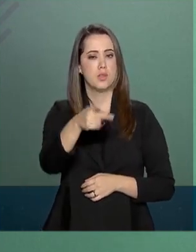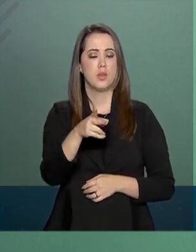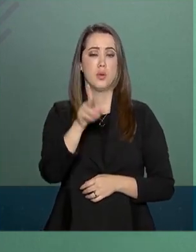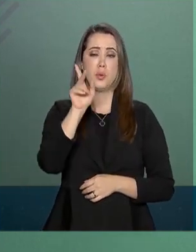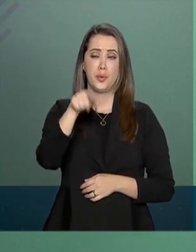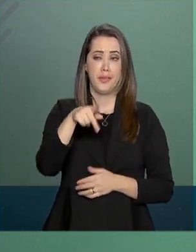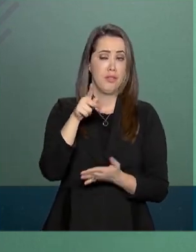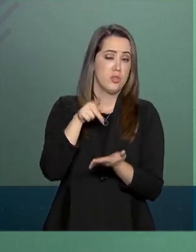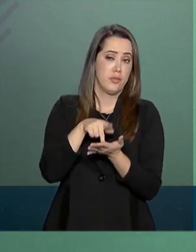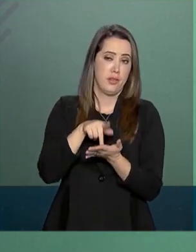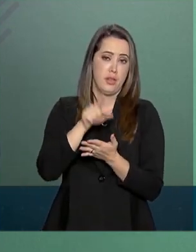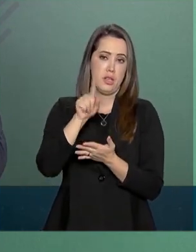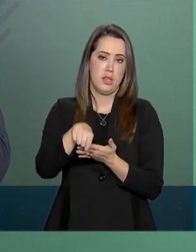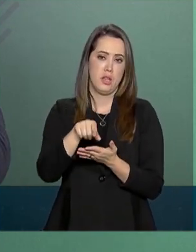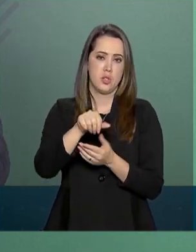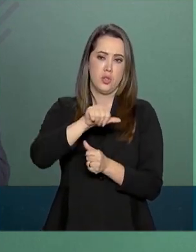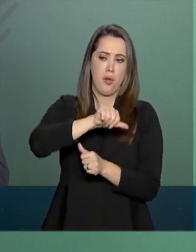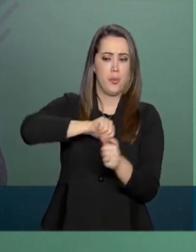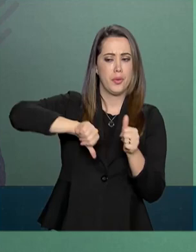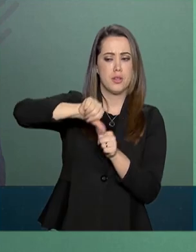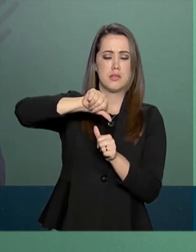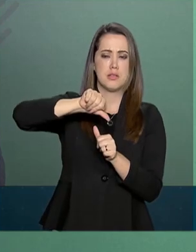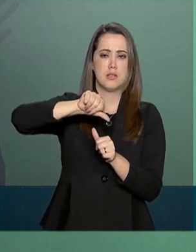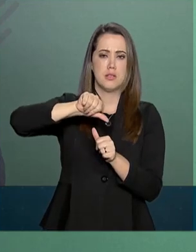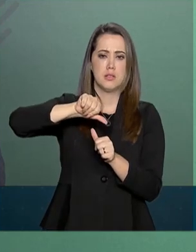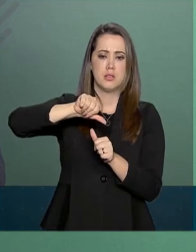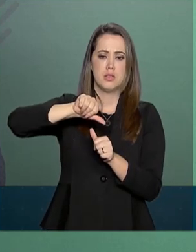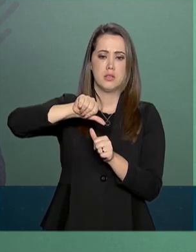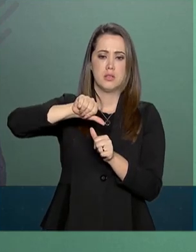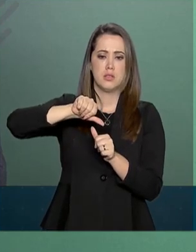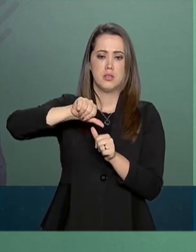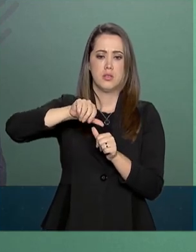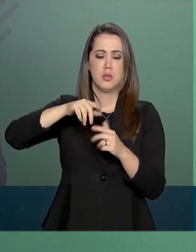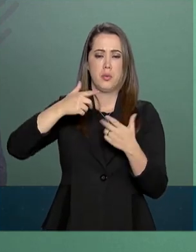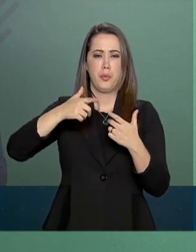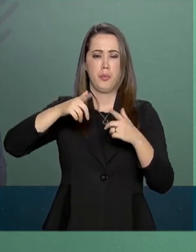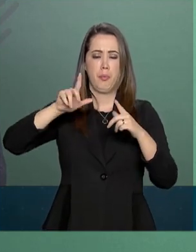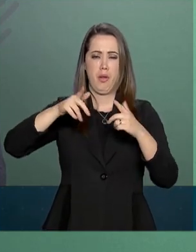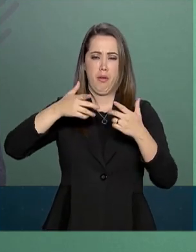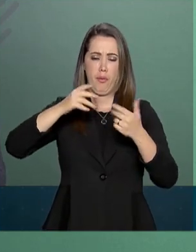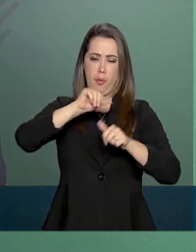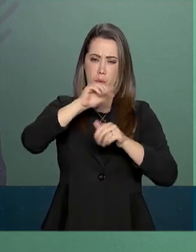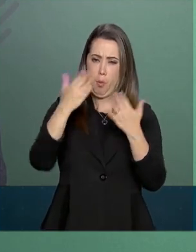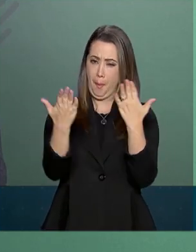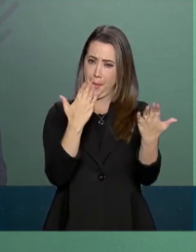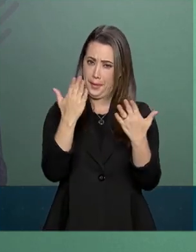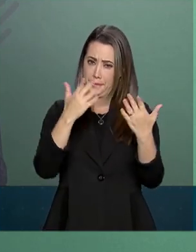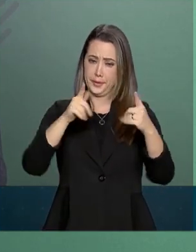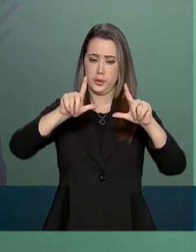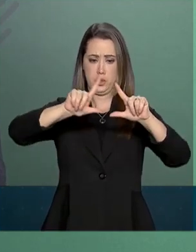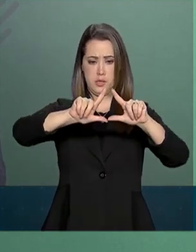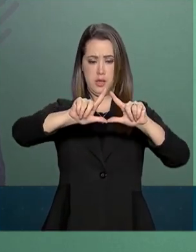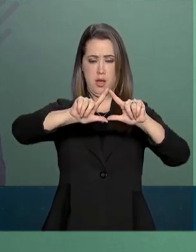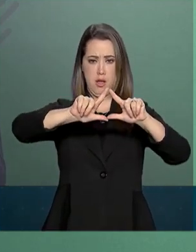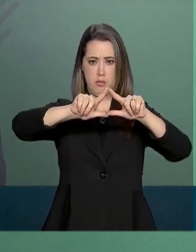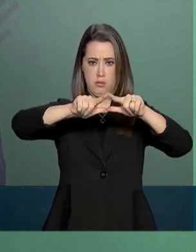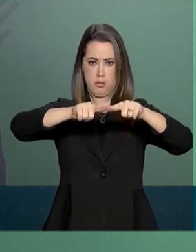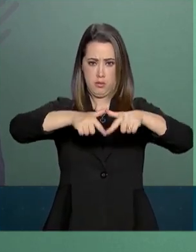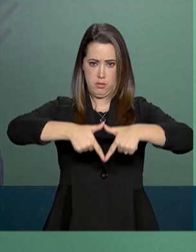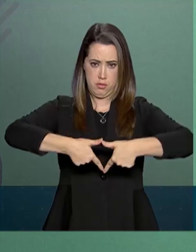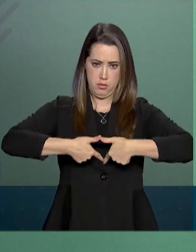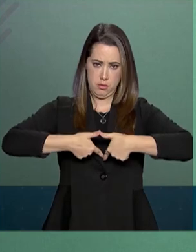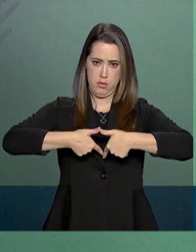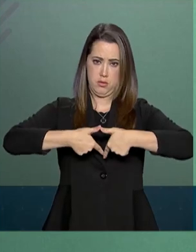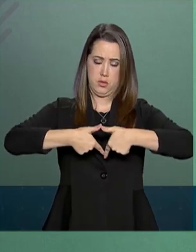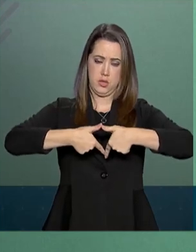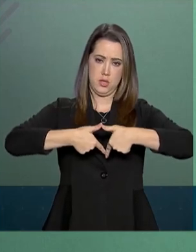verdade, é uma inversão da pirâmide, onde ele determinou ao ministro que